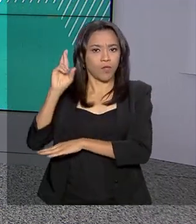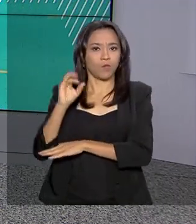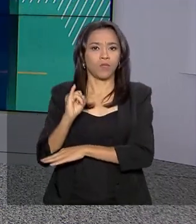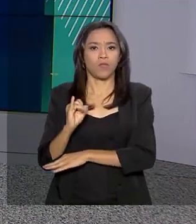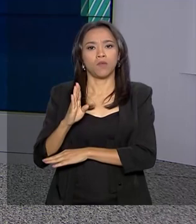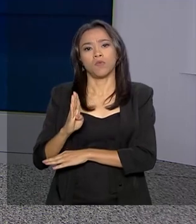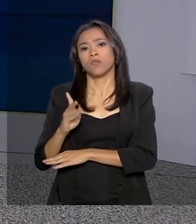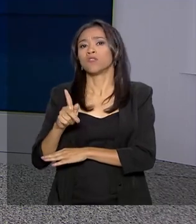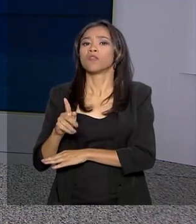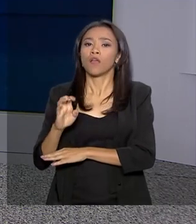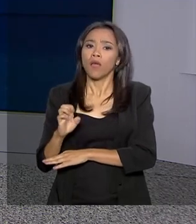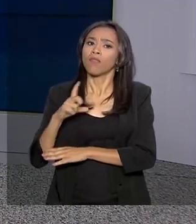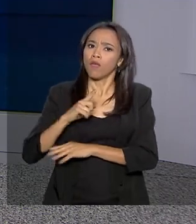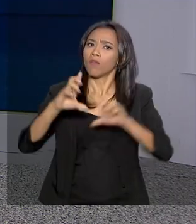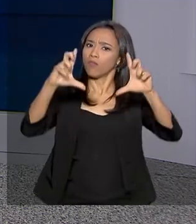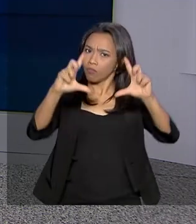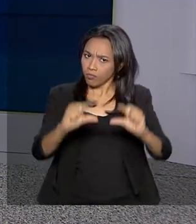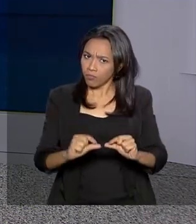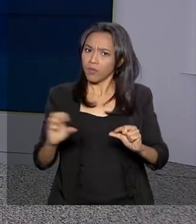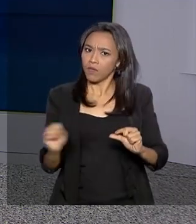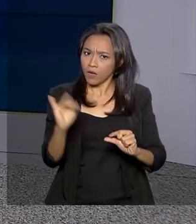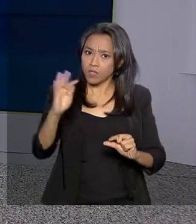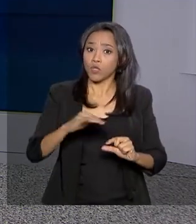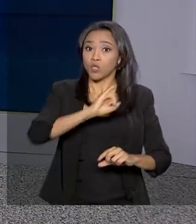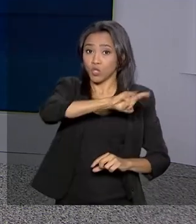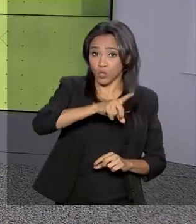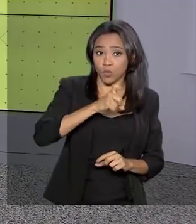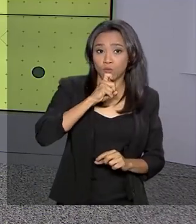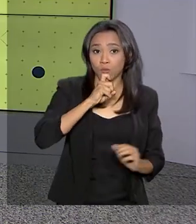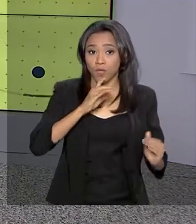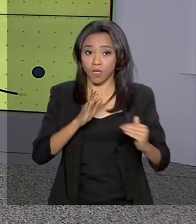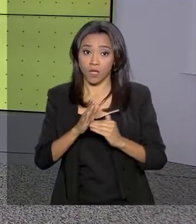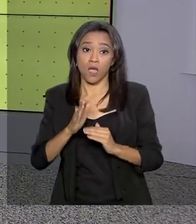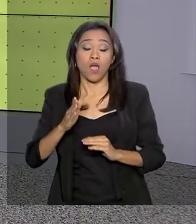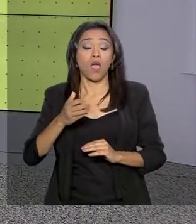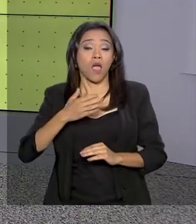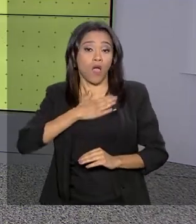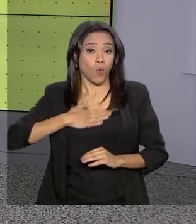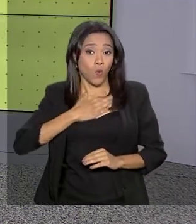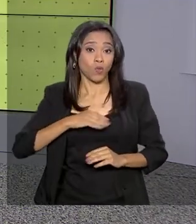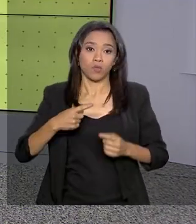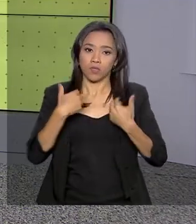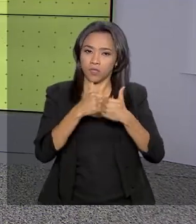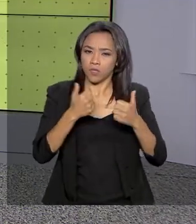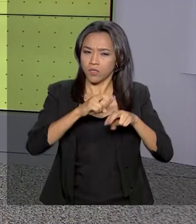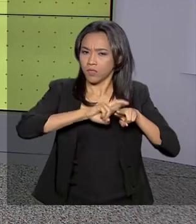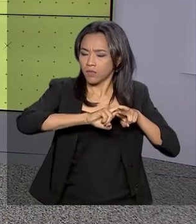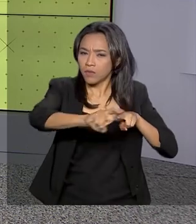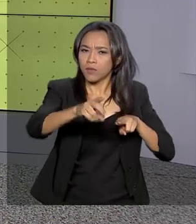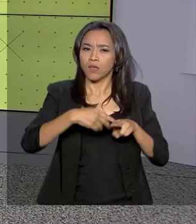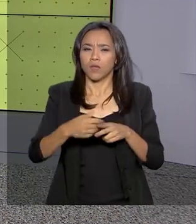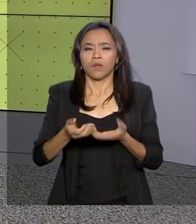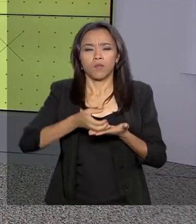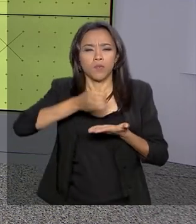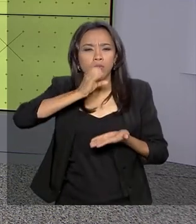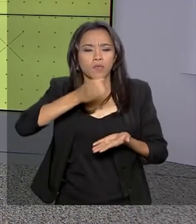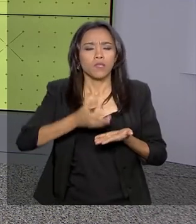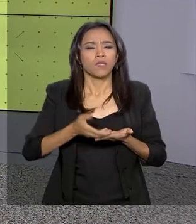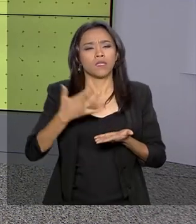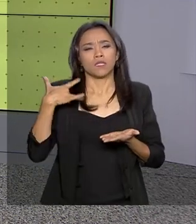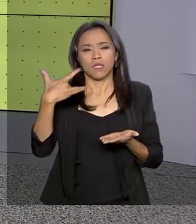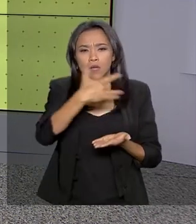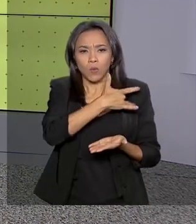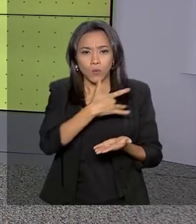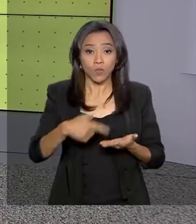apresentaram deflação de julho para agosto, como no caso dos transportes, alimentação e bebidas, saúde e cuidados